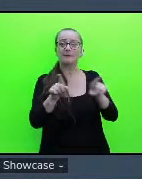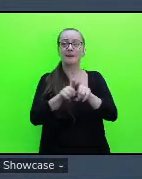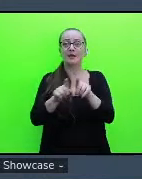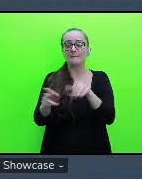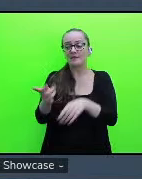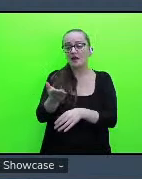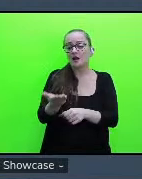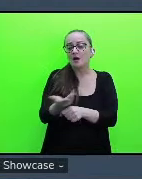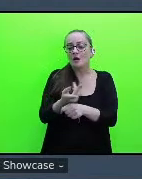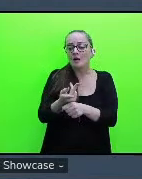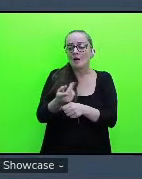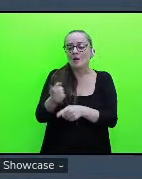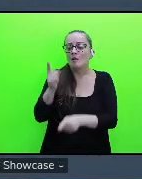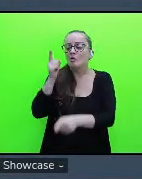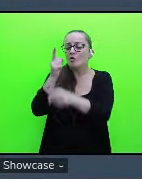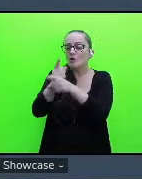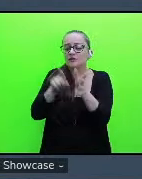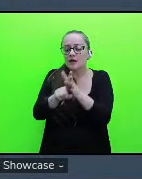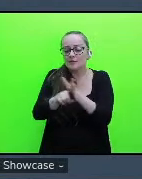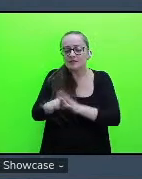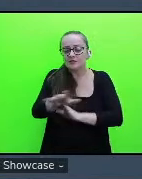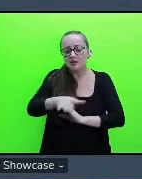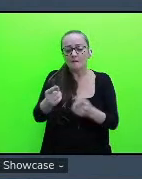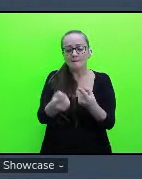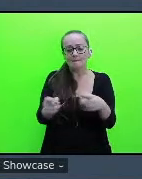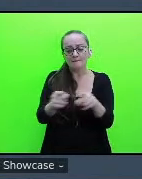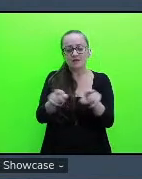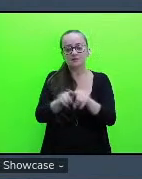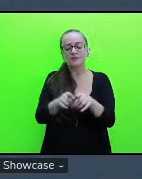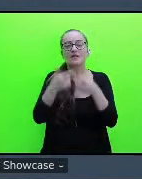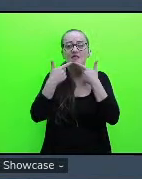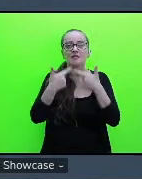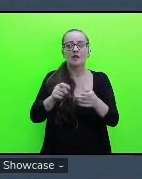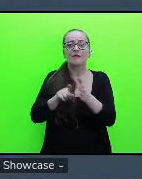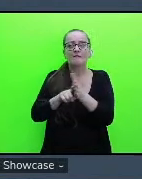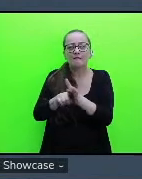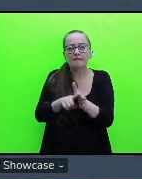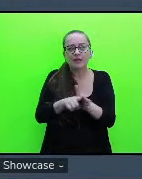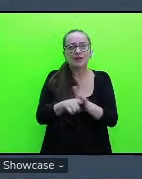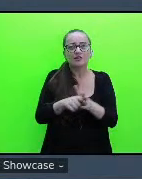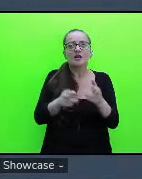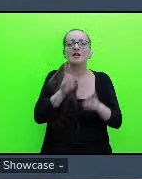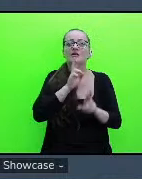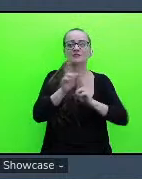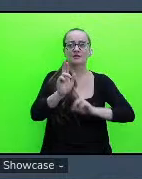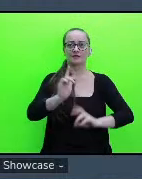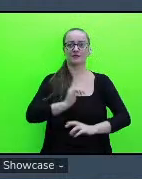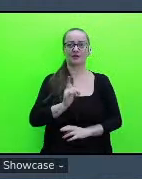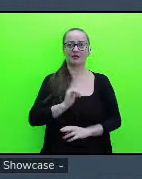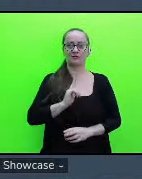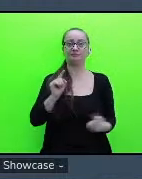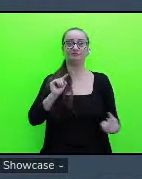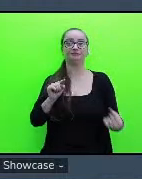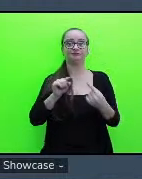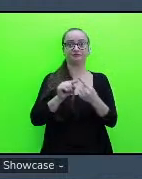área da música e linguagem para investigar os resultados que obtiveram e relacioná-las aos estudos a partir do